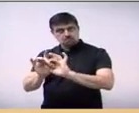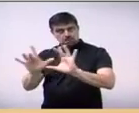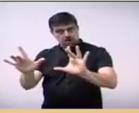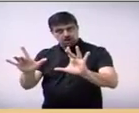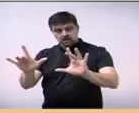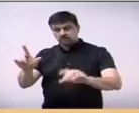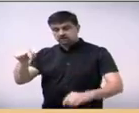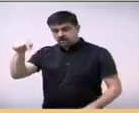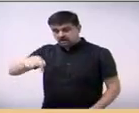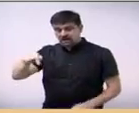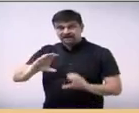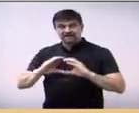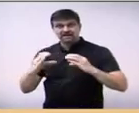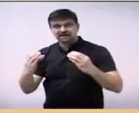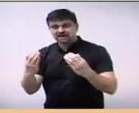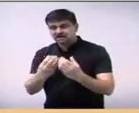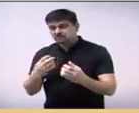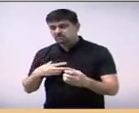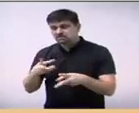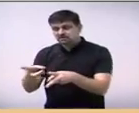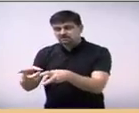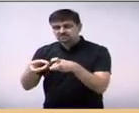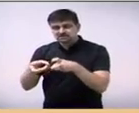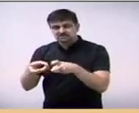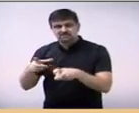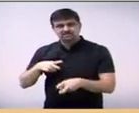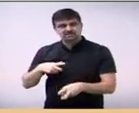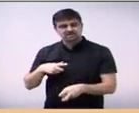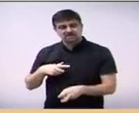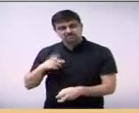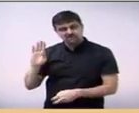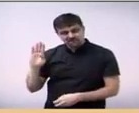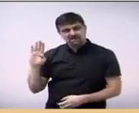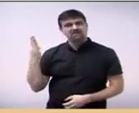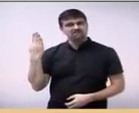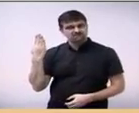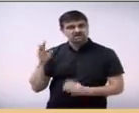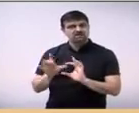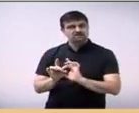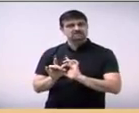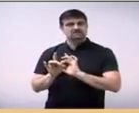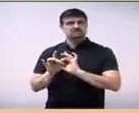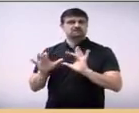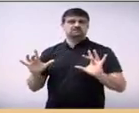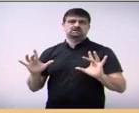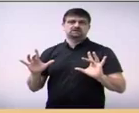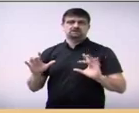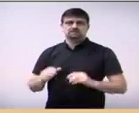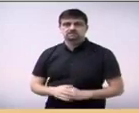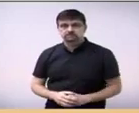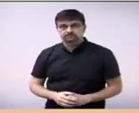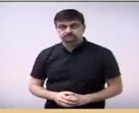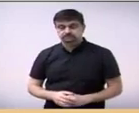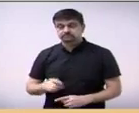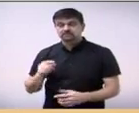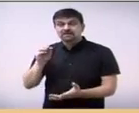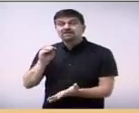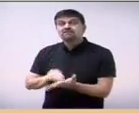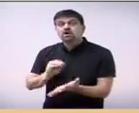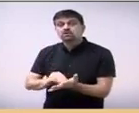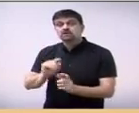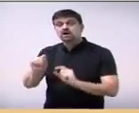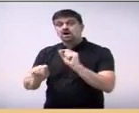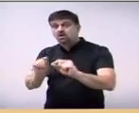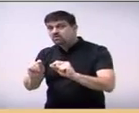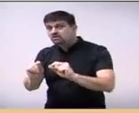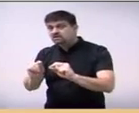Aqui, o que temos é uma pseudo-liberdade. Que se falta, sim, de